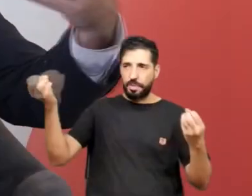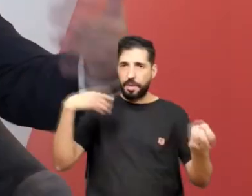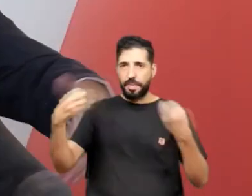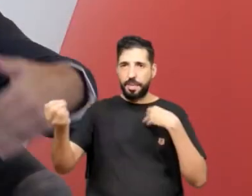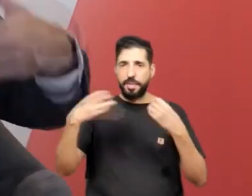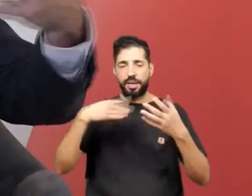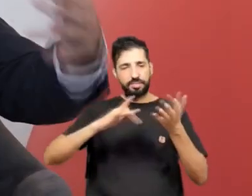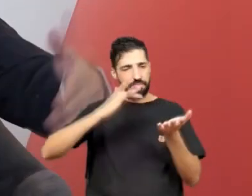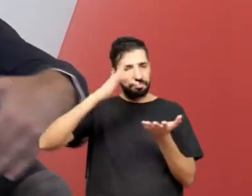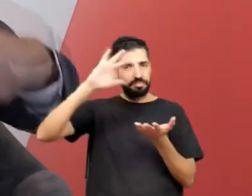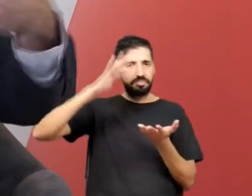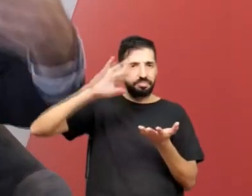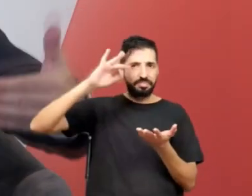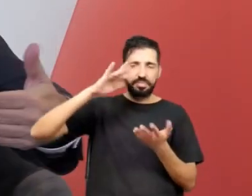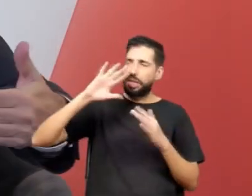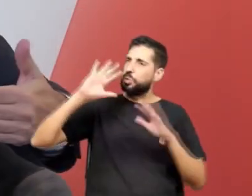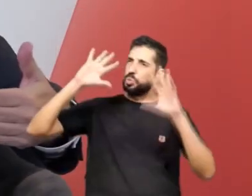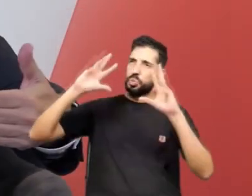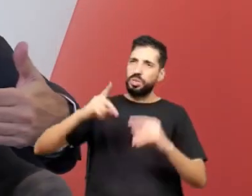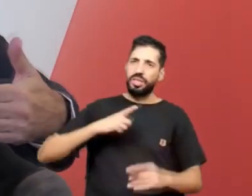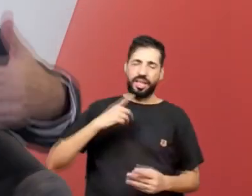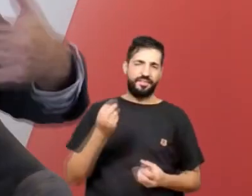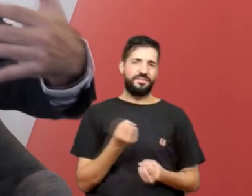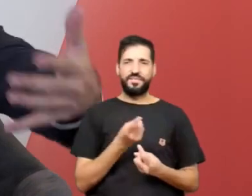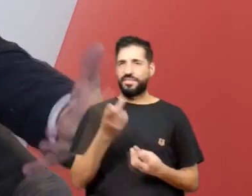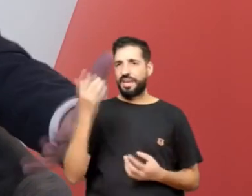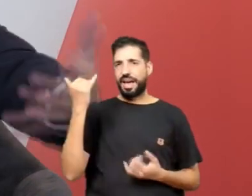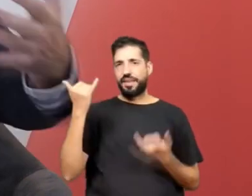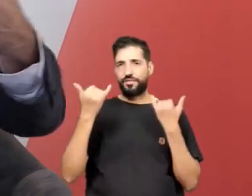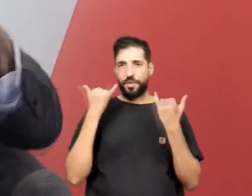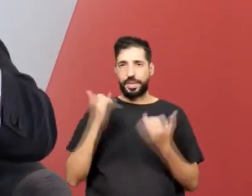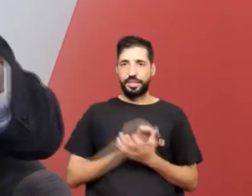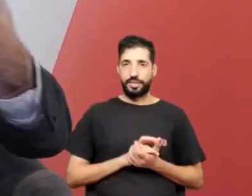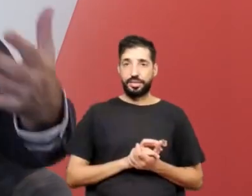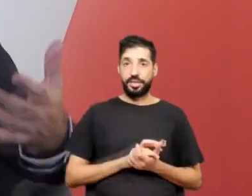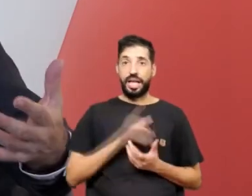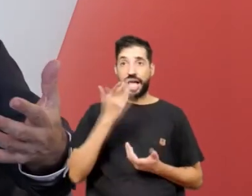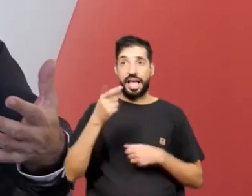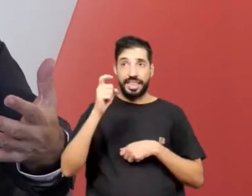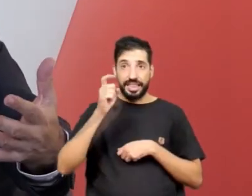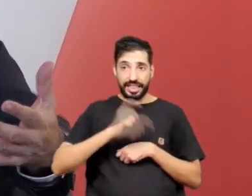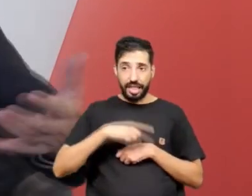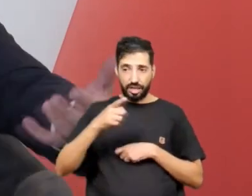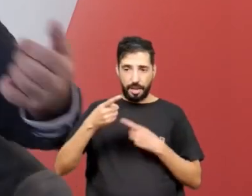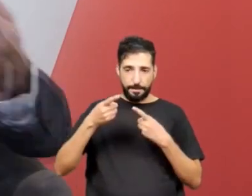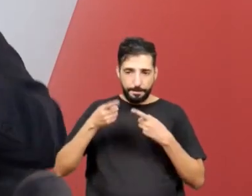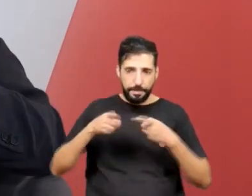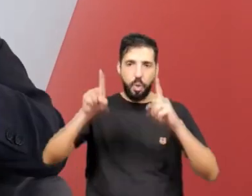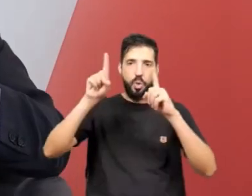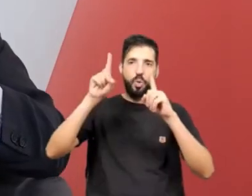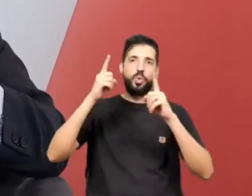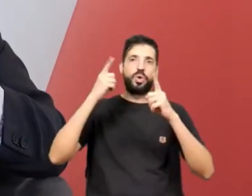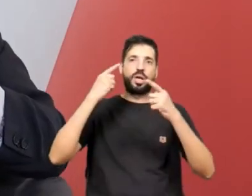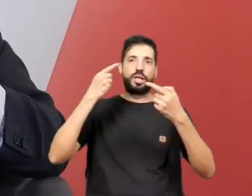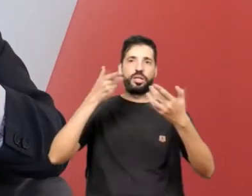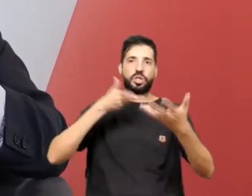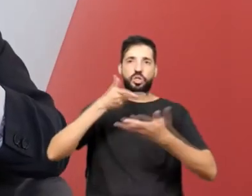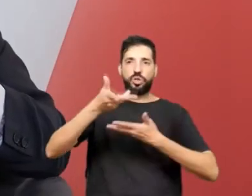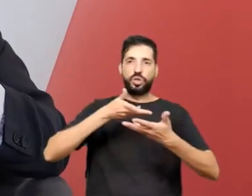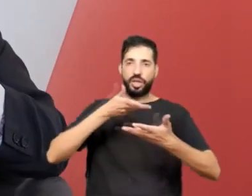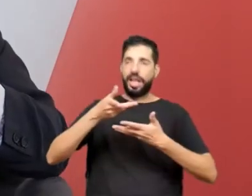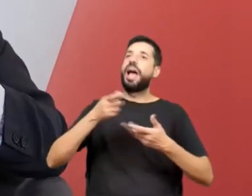ali no Twitter, no Instagram, quando você provoca a interação, você traz o engajamento.